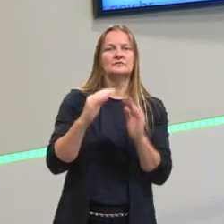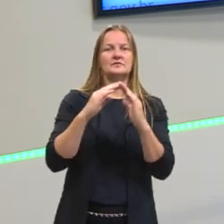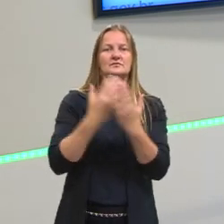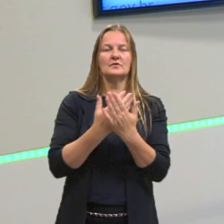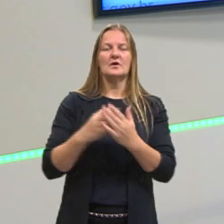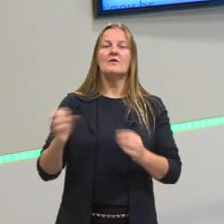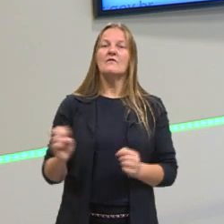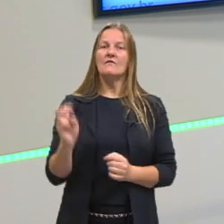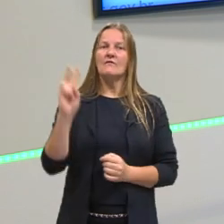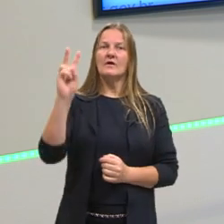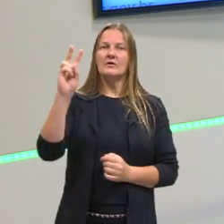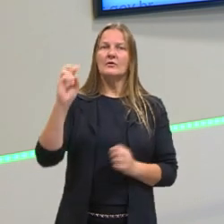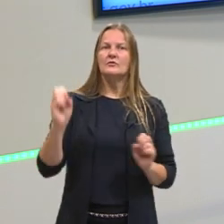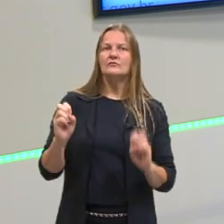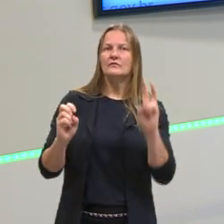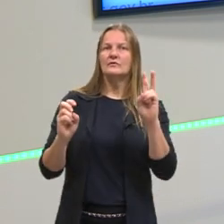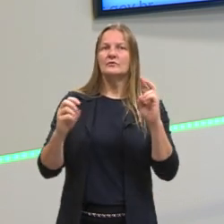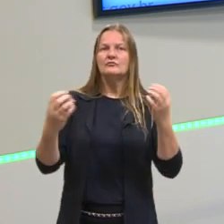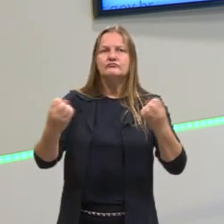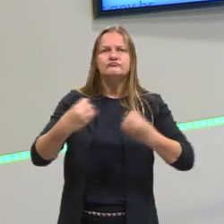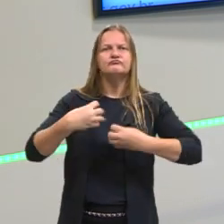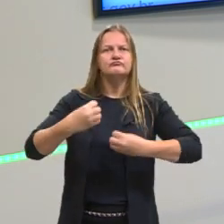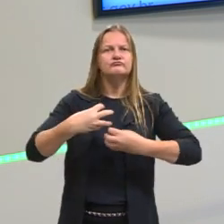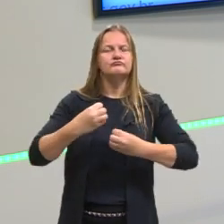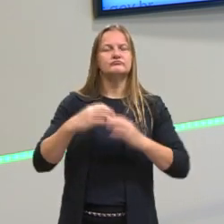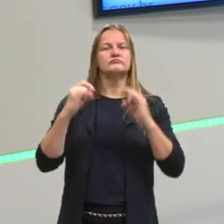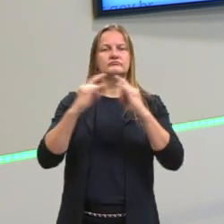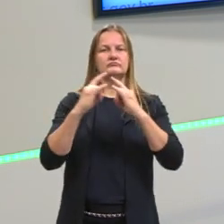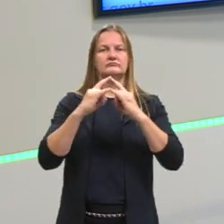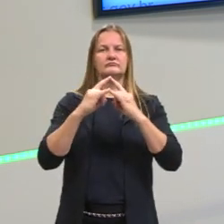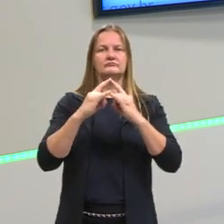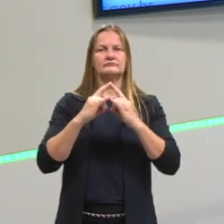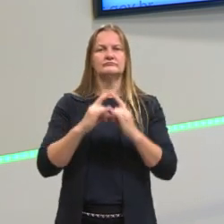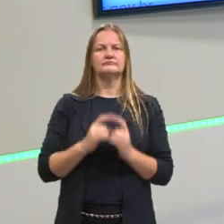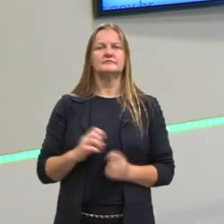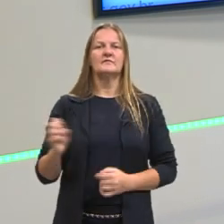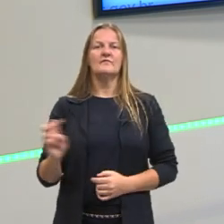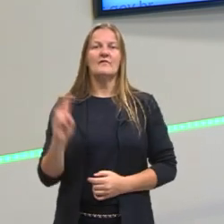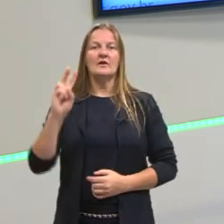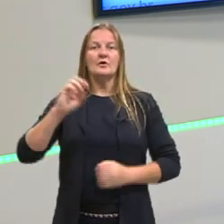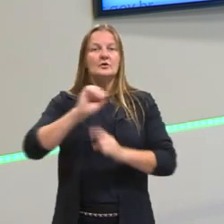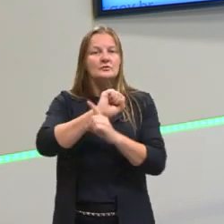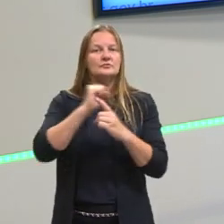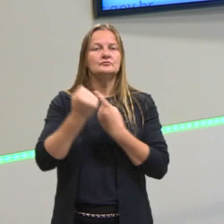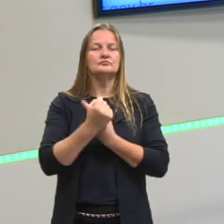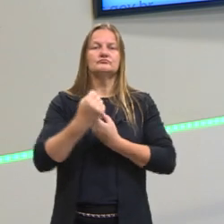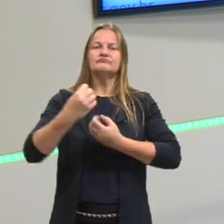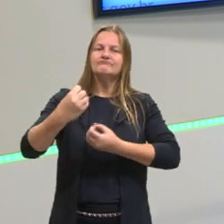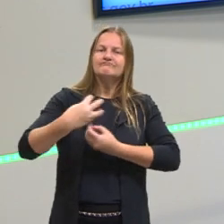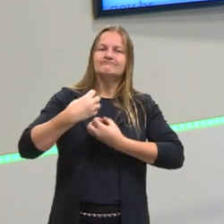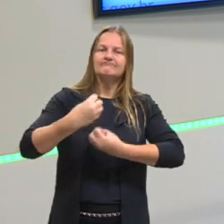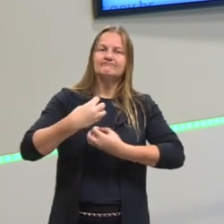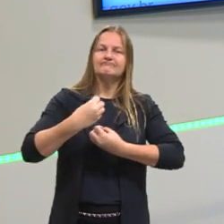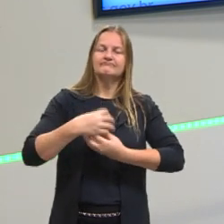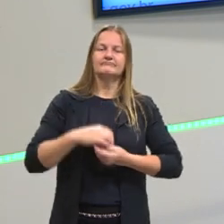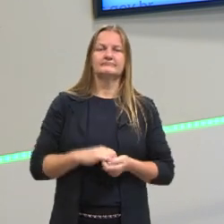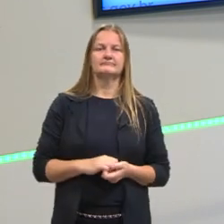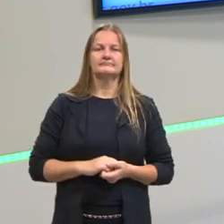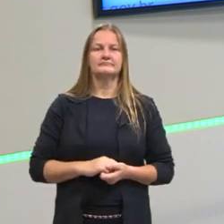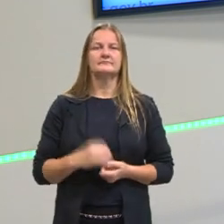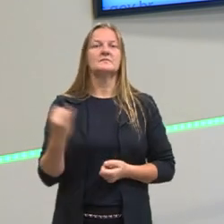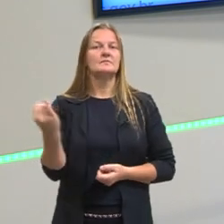das nossas instituições, enfim, principalmente os valores da sociedade, a escola tem muita importância nisso.